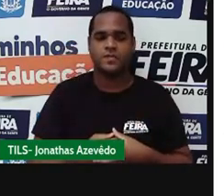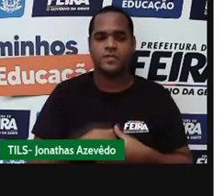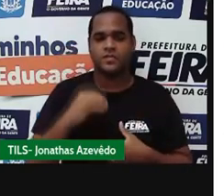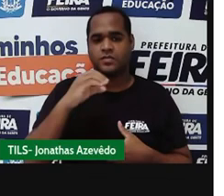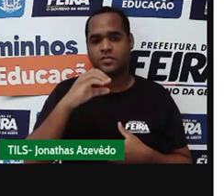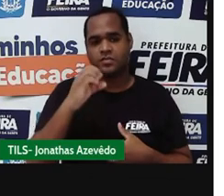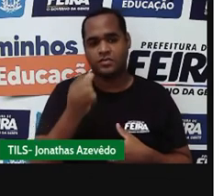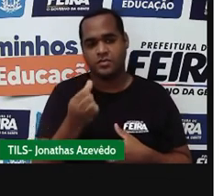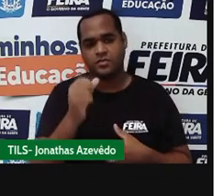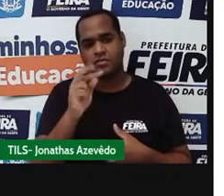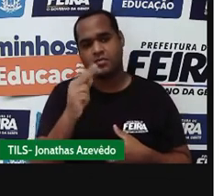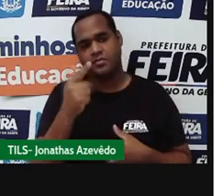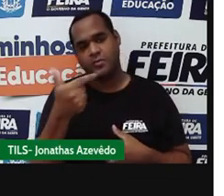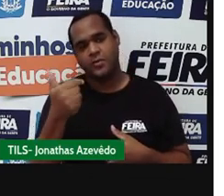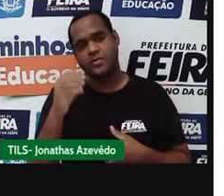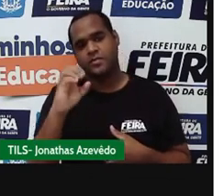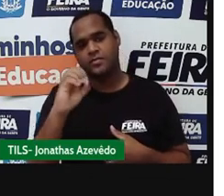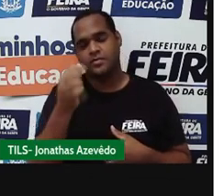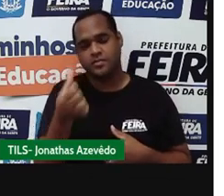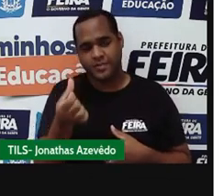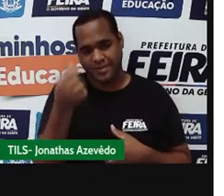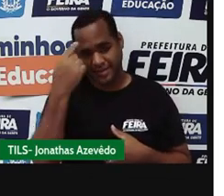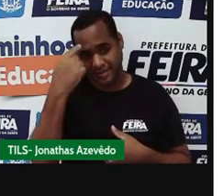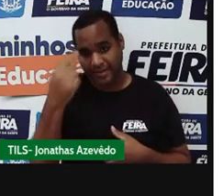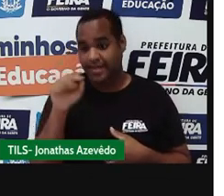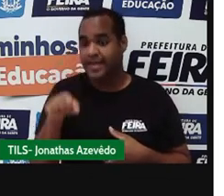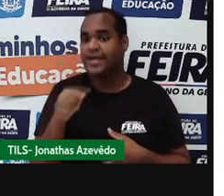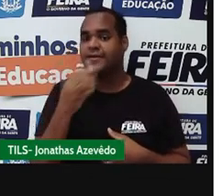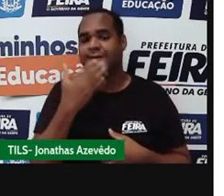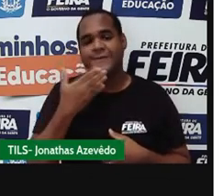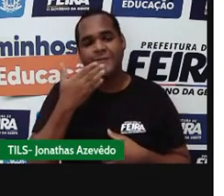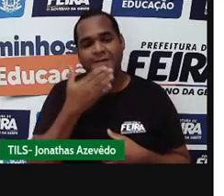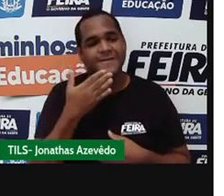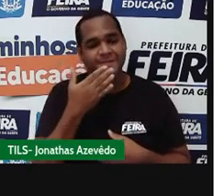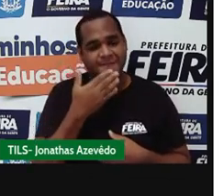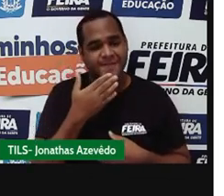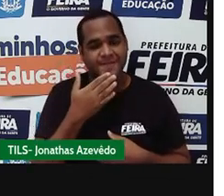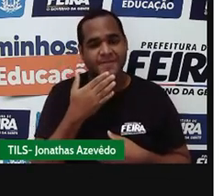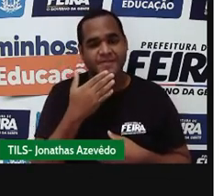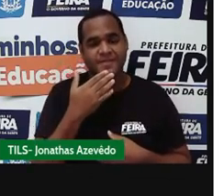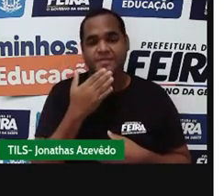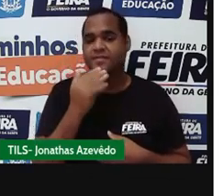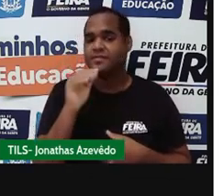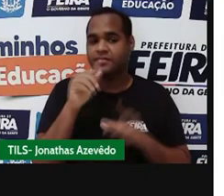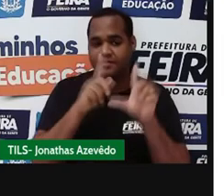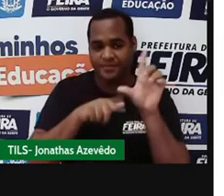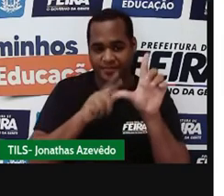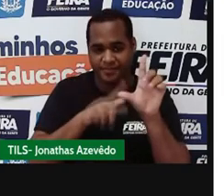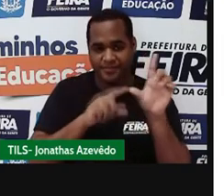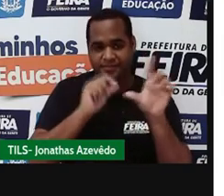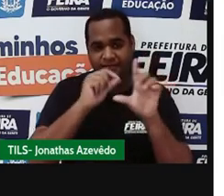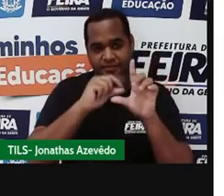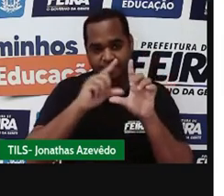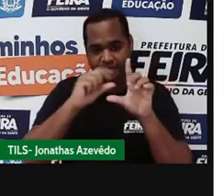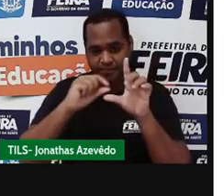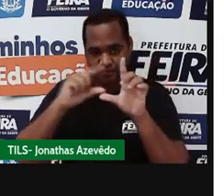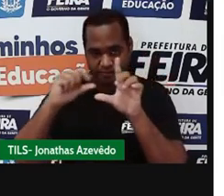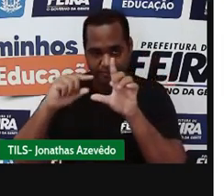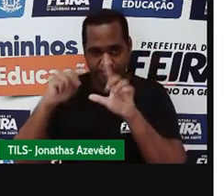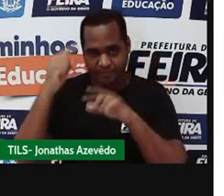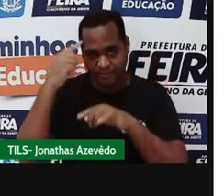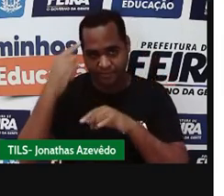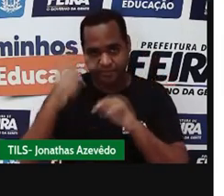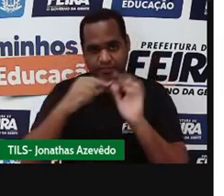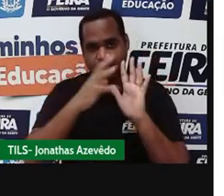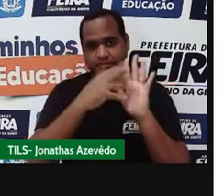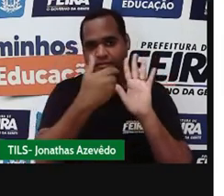C6, H12O6, que é a glicose, o açúcar. São aqui, ó, letrinhas. Essas, gente, na